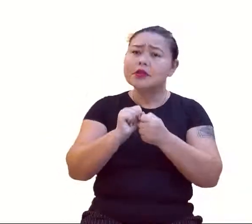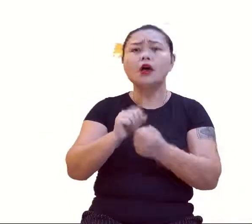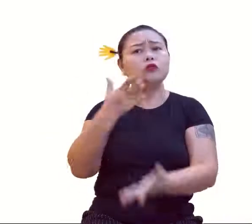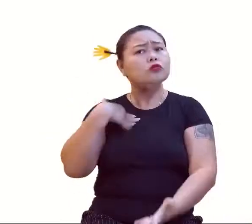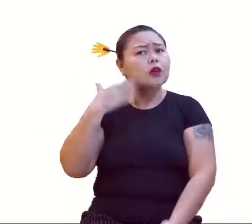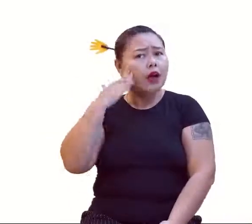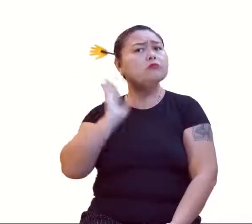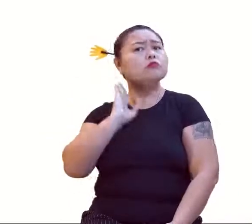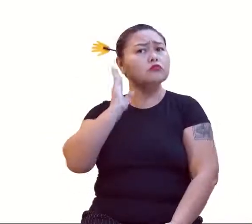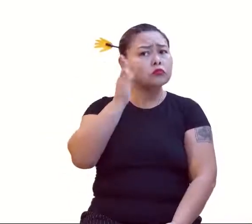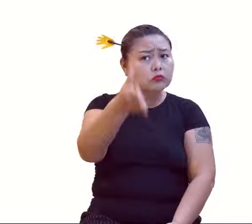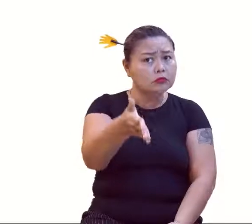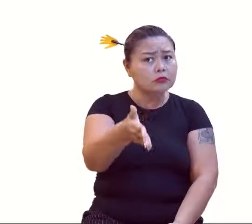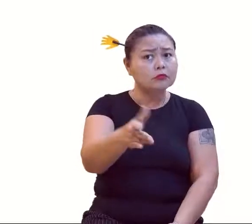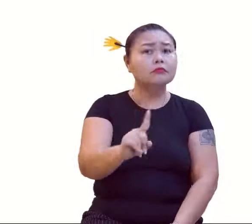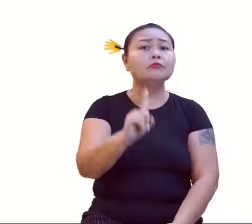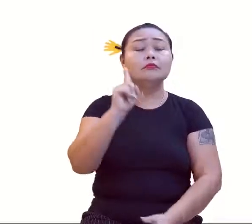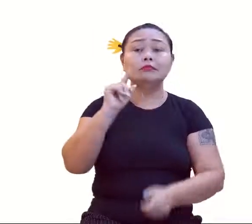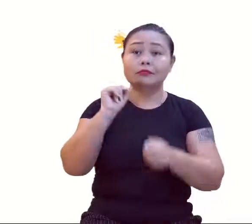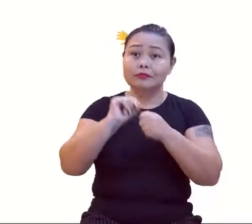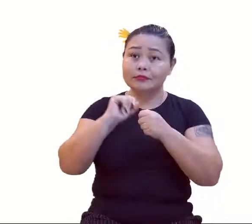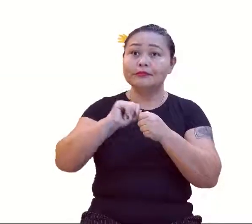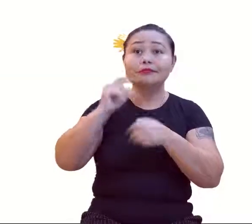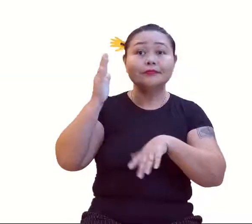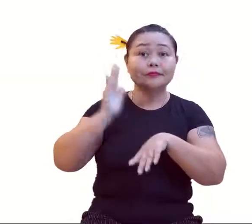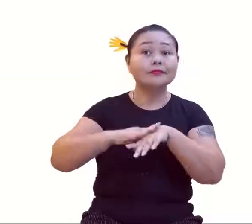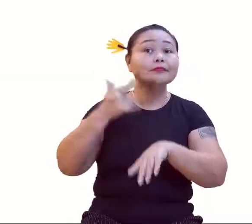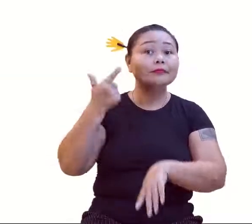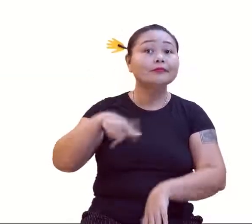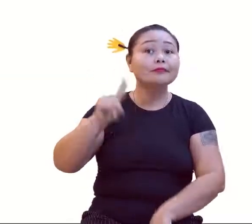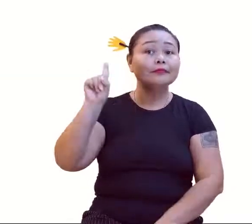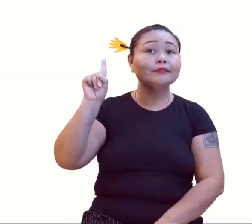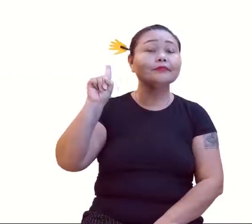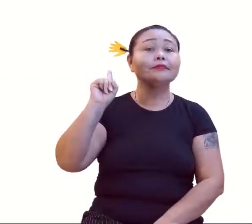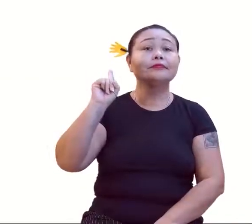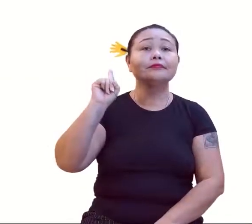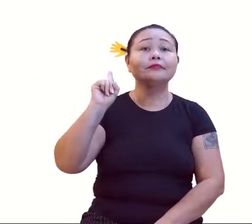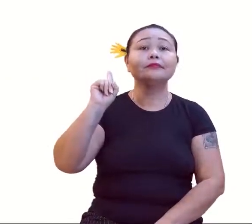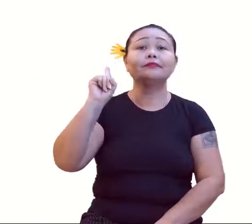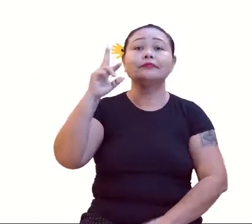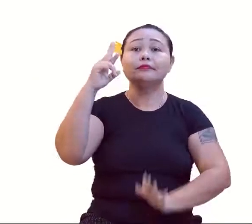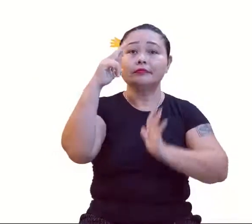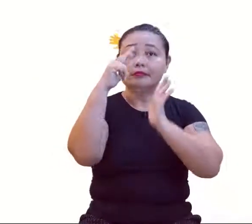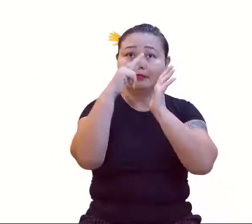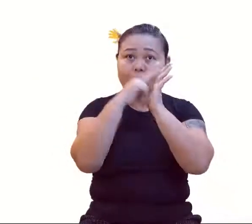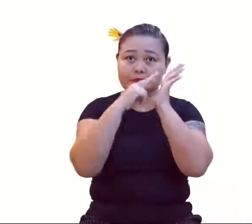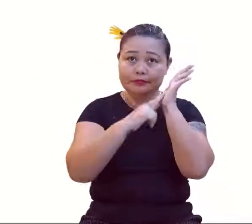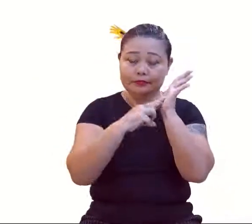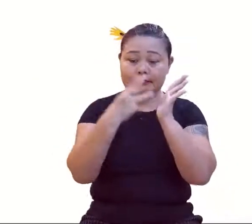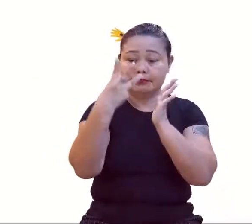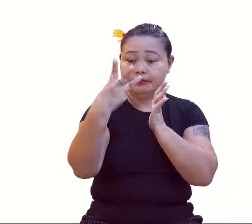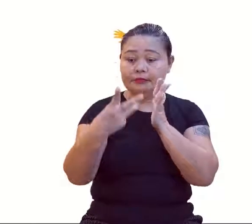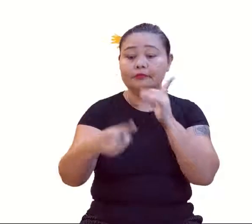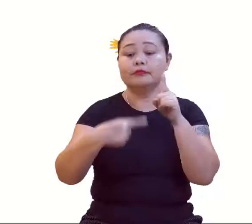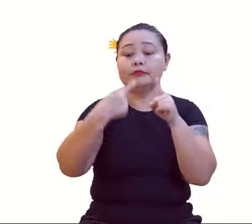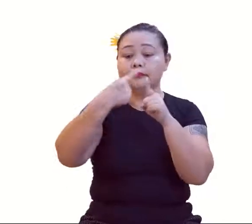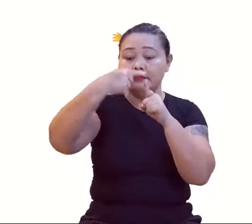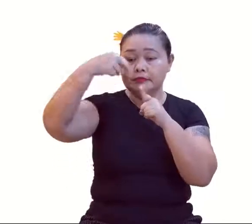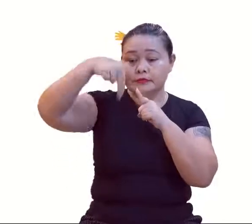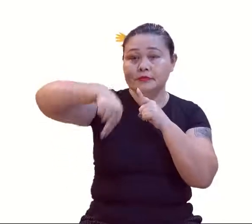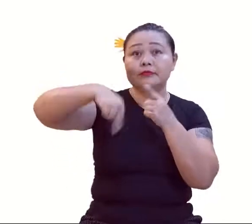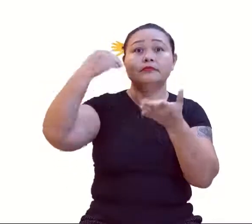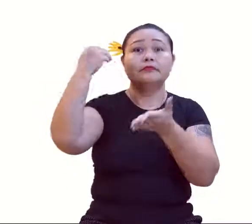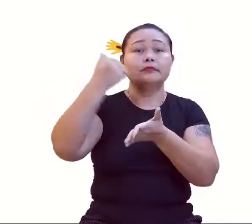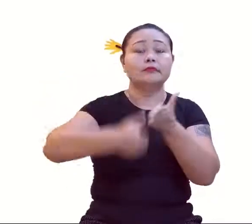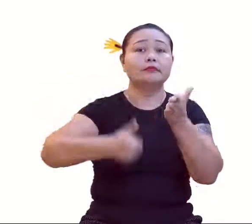quero. Direto. Então, vamos fazer mais um? Vamos. Dada a lei de formação, a n igual a 3n menos 2, com n